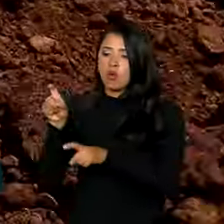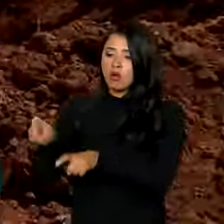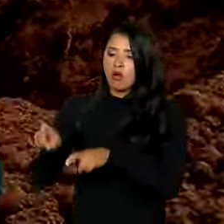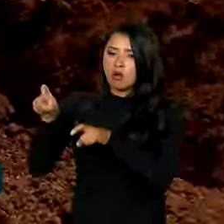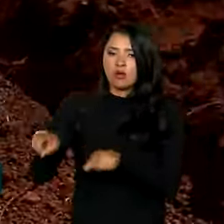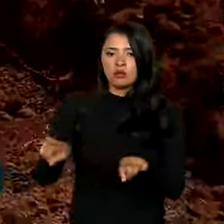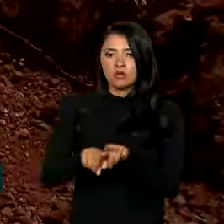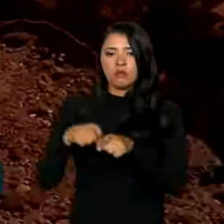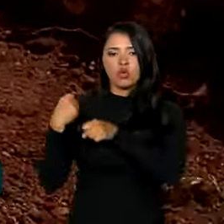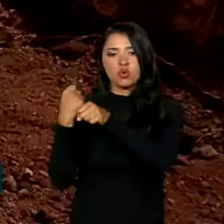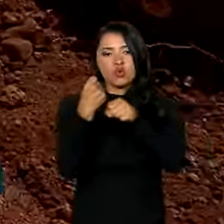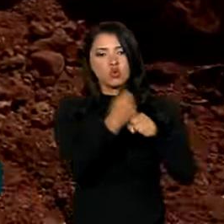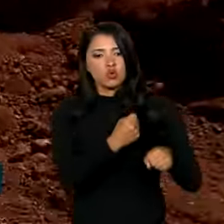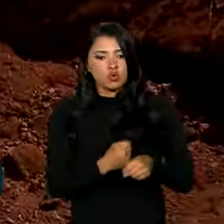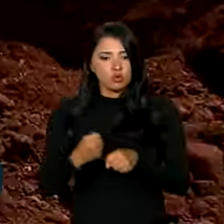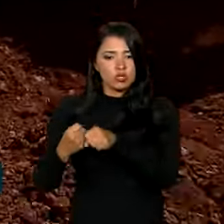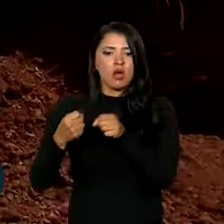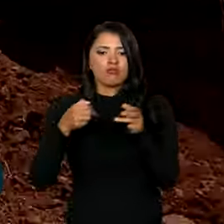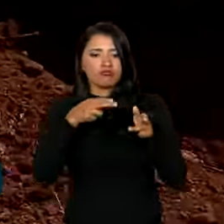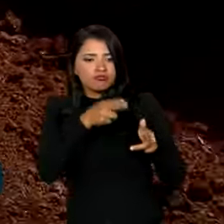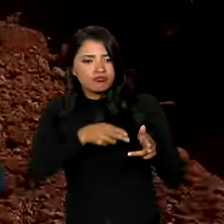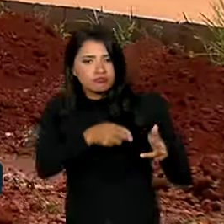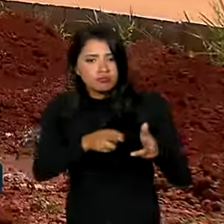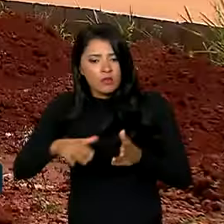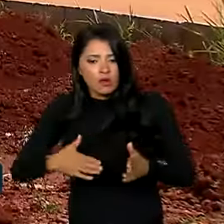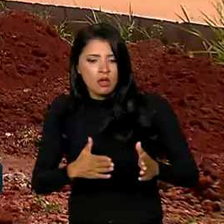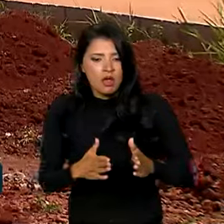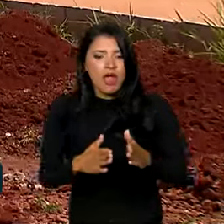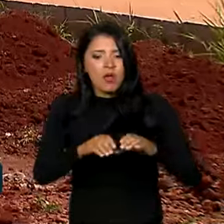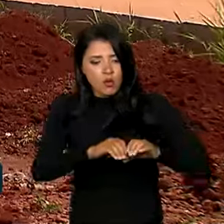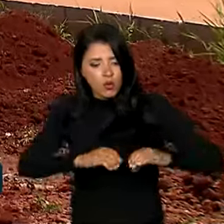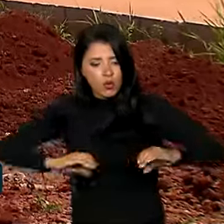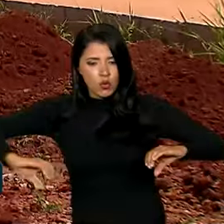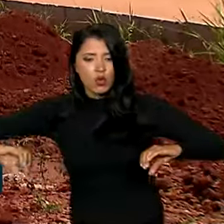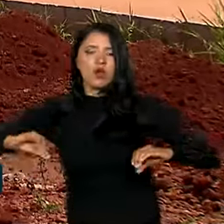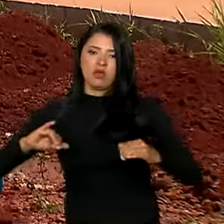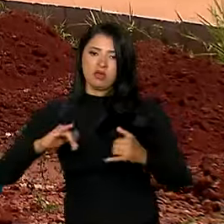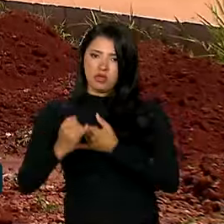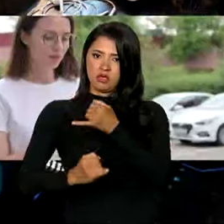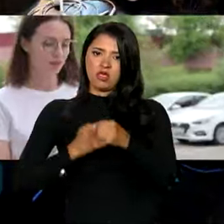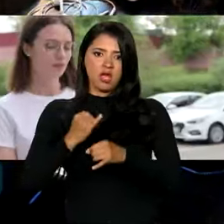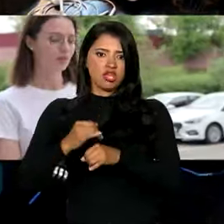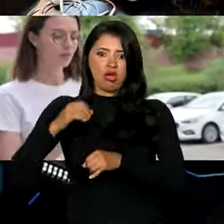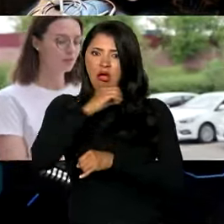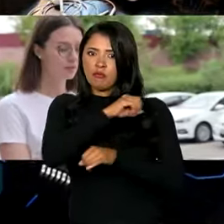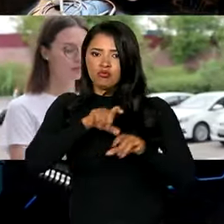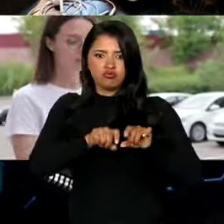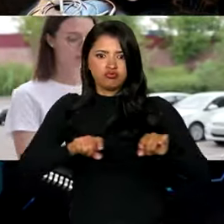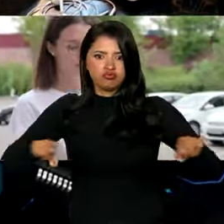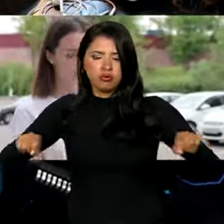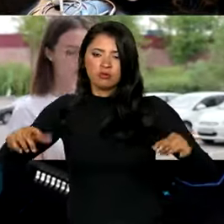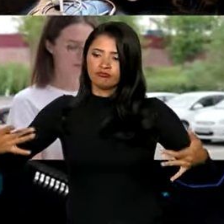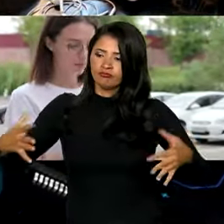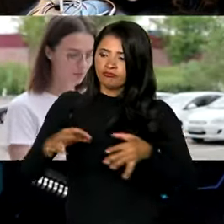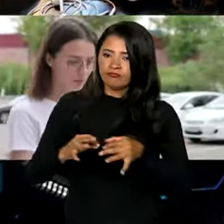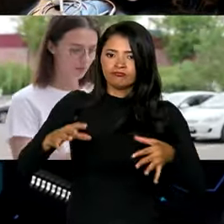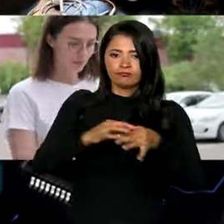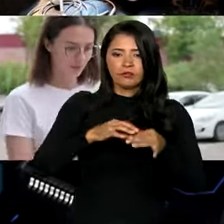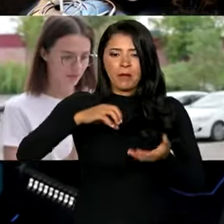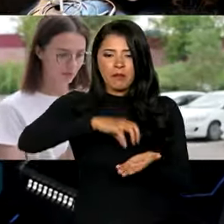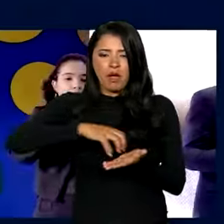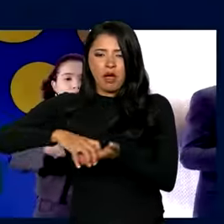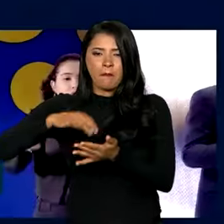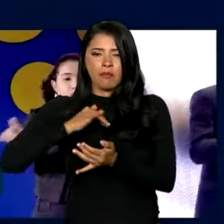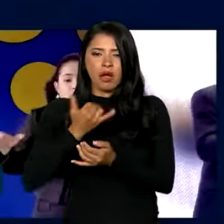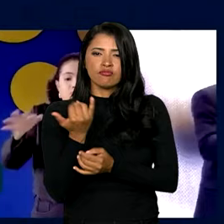construção de infovias, que são canais de cabos de internet de alta velocidade que conectam centrais de distribuição de